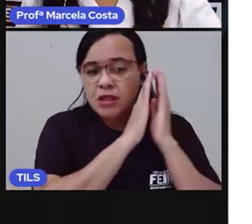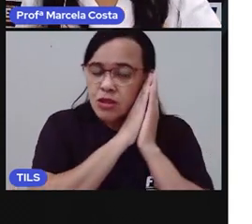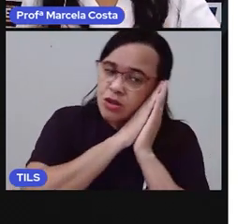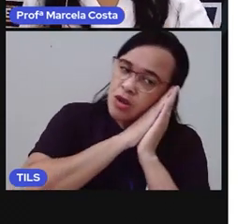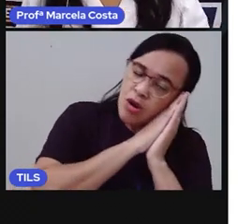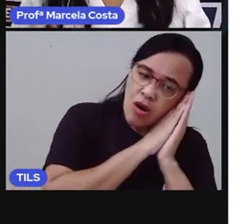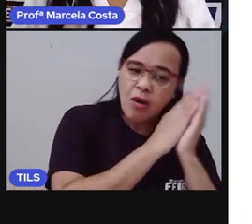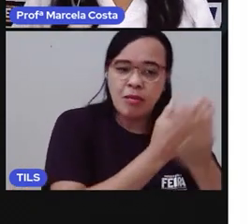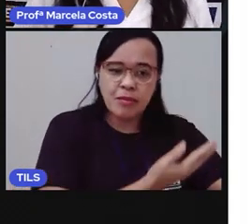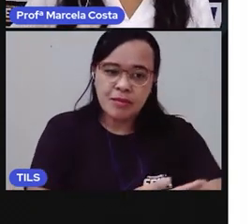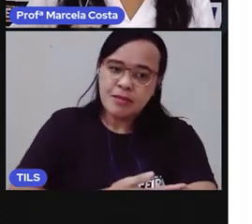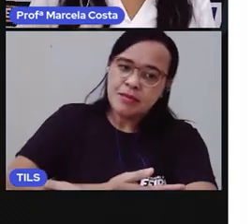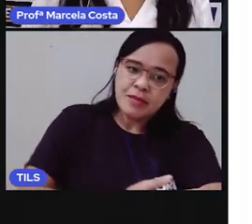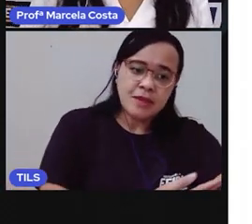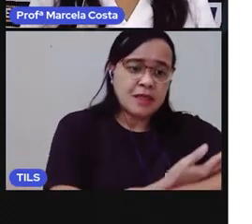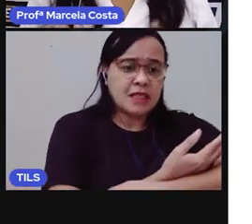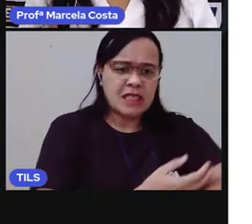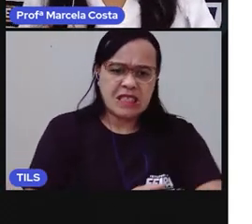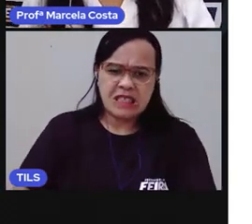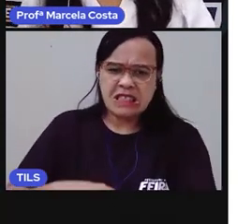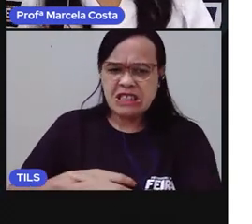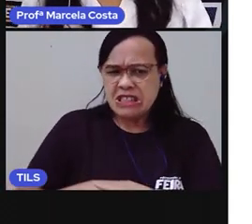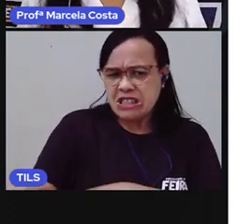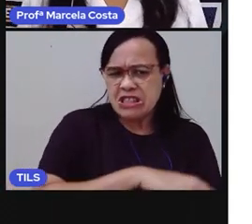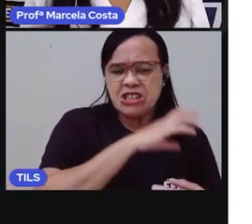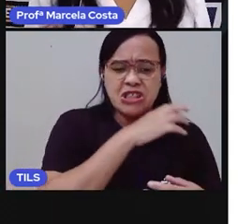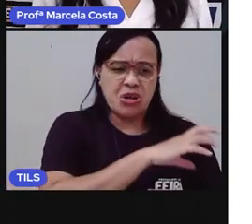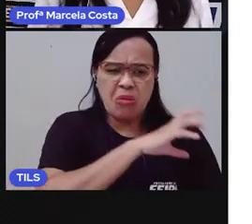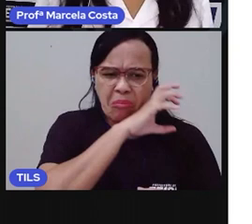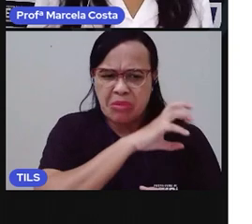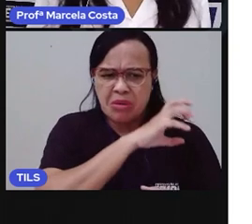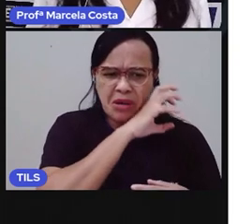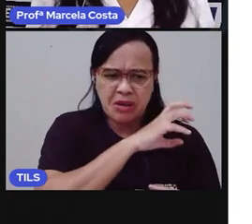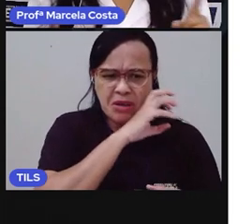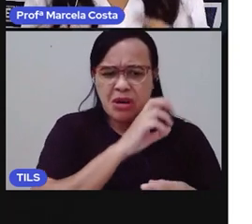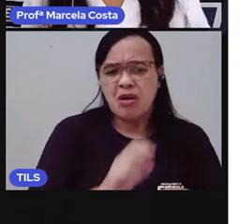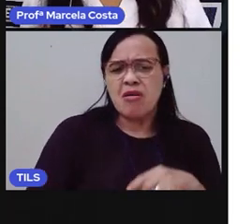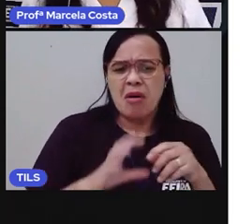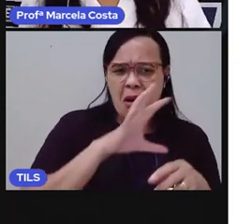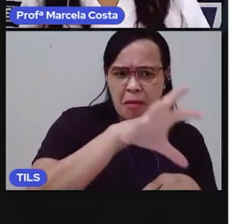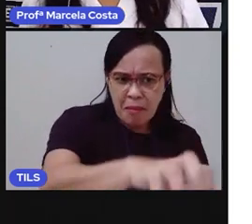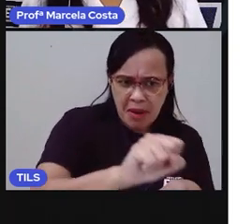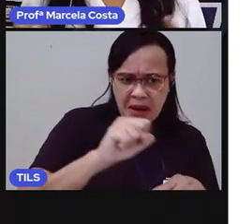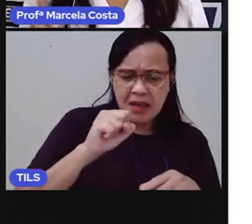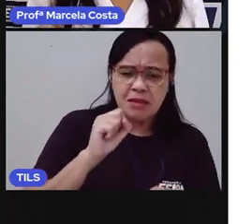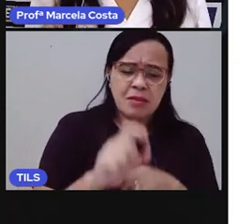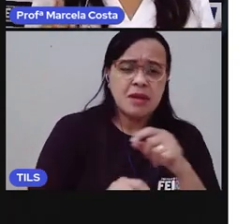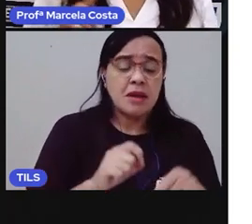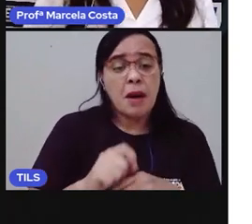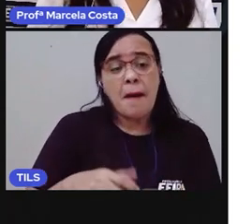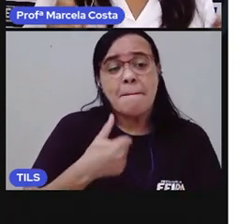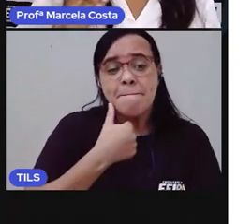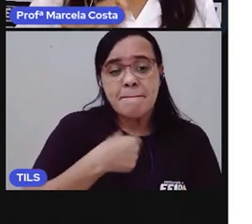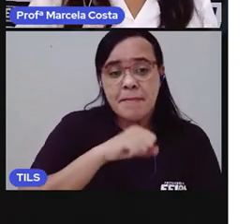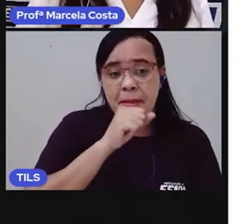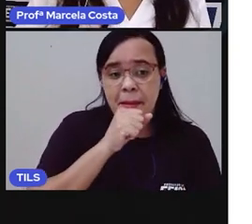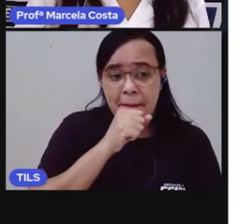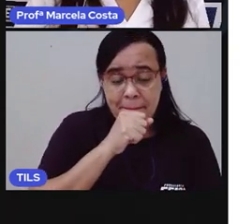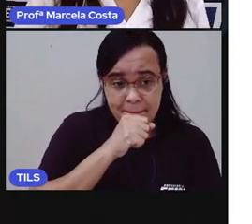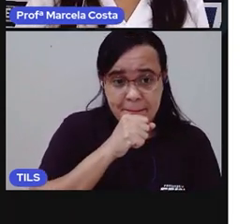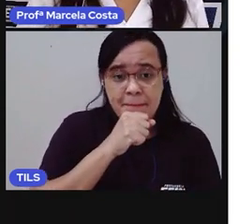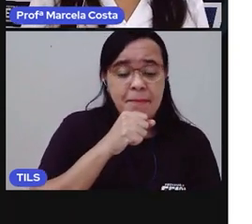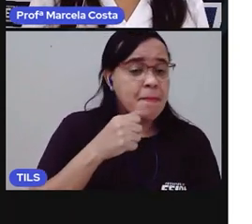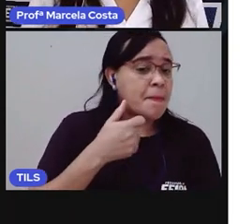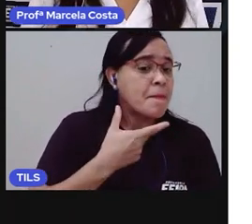Nini, que a cuca vai pegar, Papai foi pra roça e mamãe foi trabalhar.